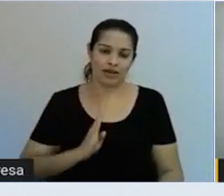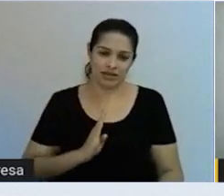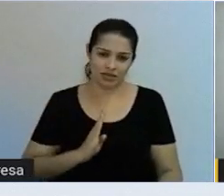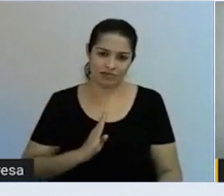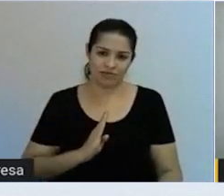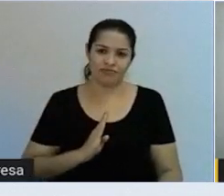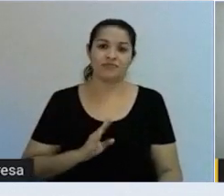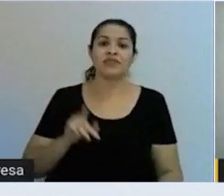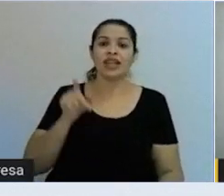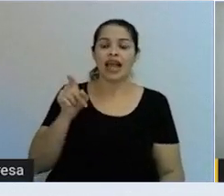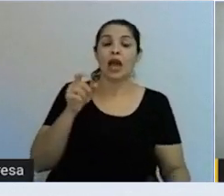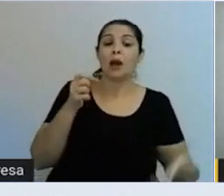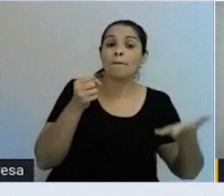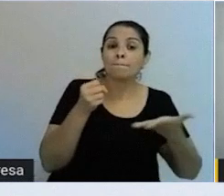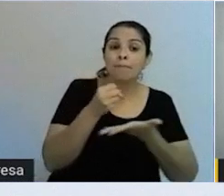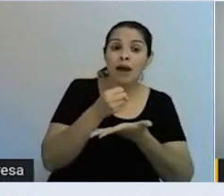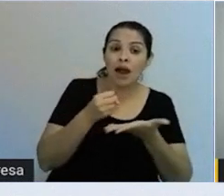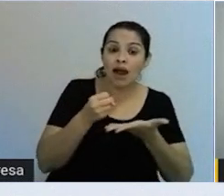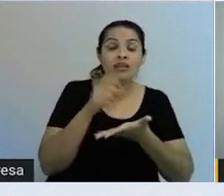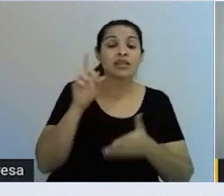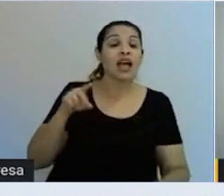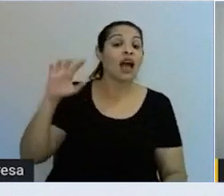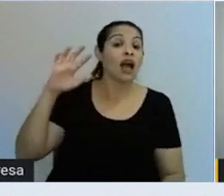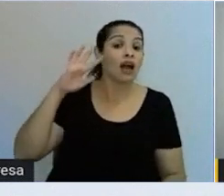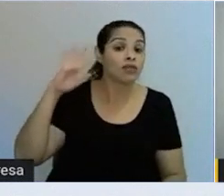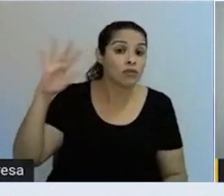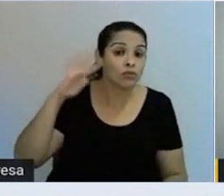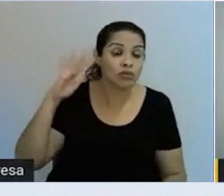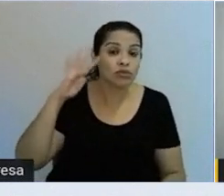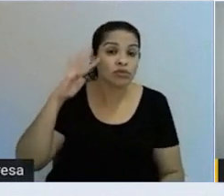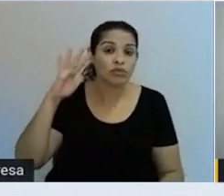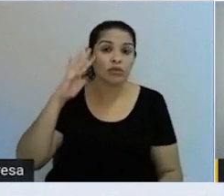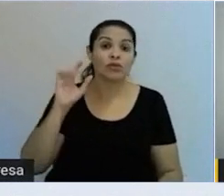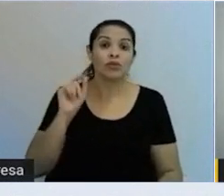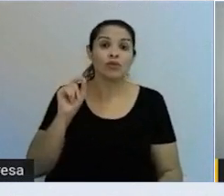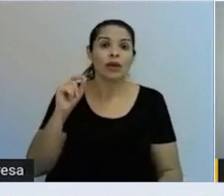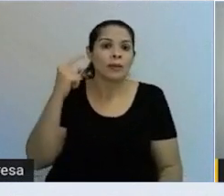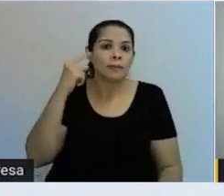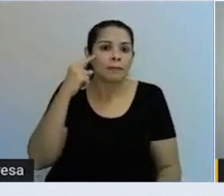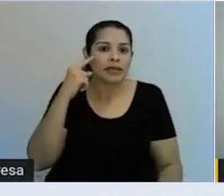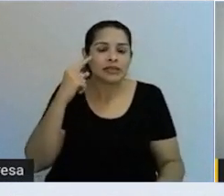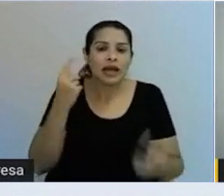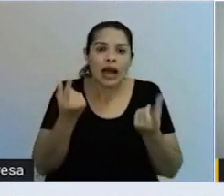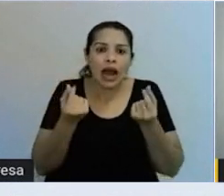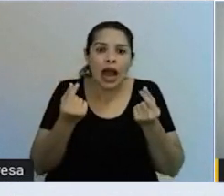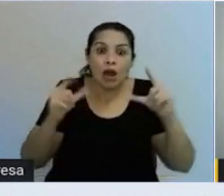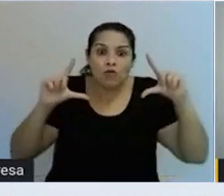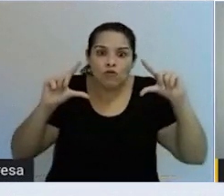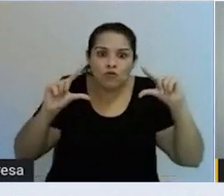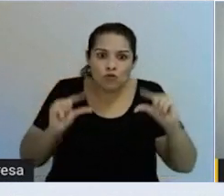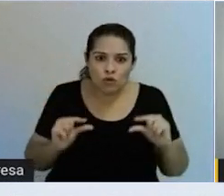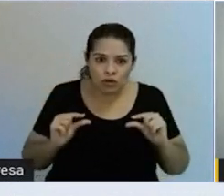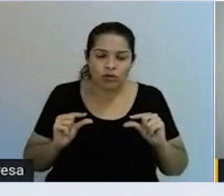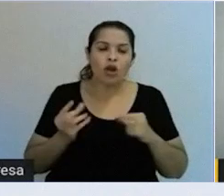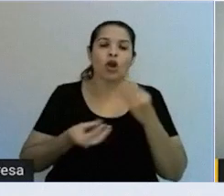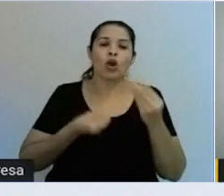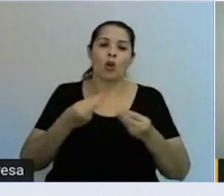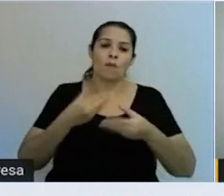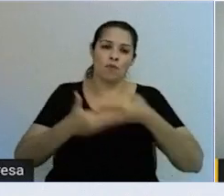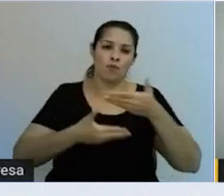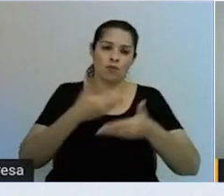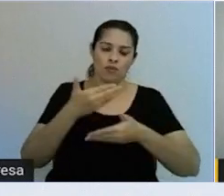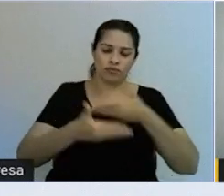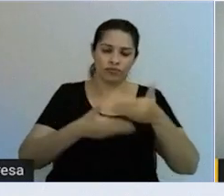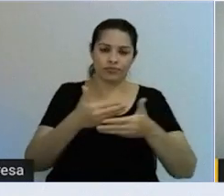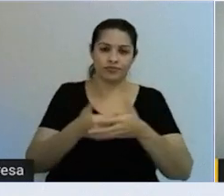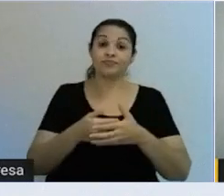que a Lean Thinking é uma filosofia, de um pensamento enxuto lá. Então é uma cultura organizacional. E para nós aqui ela